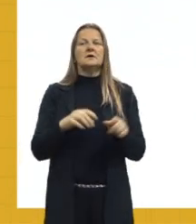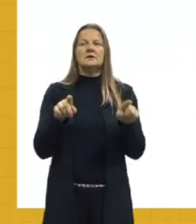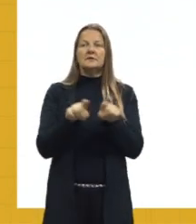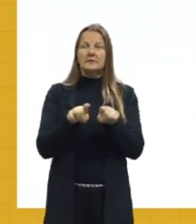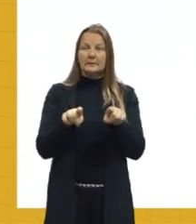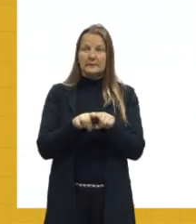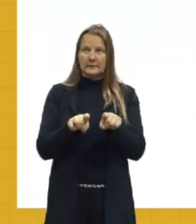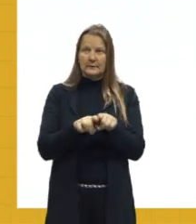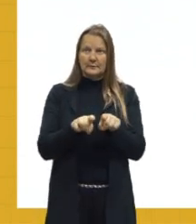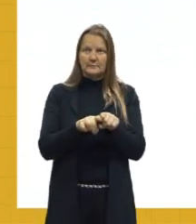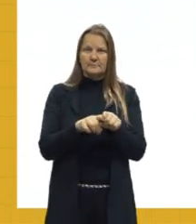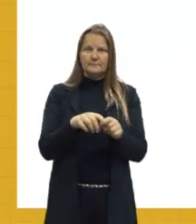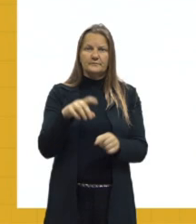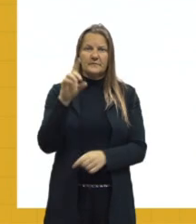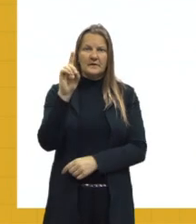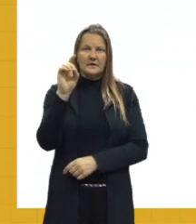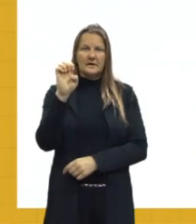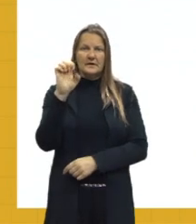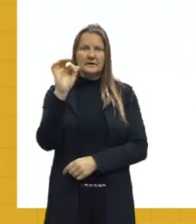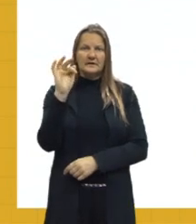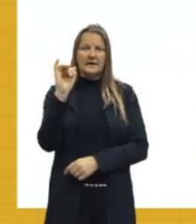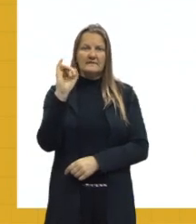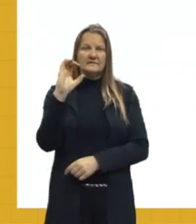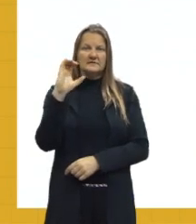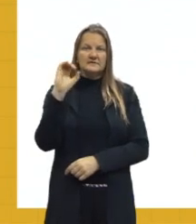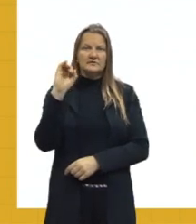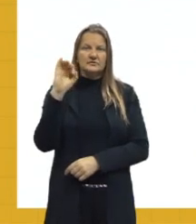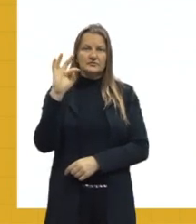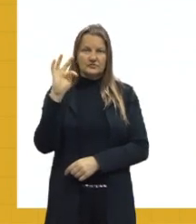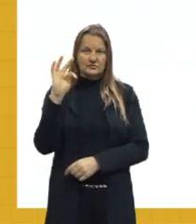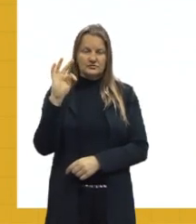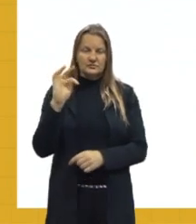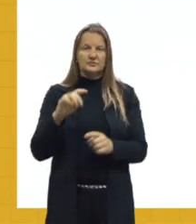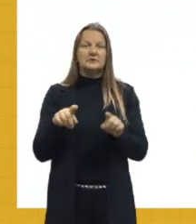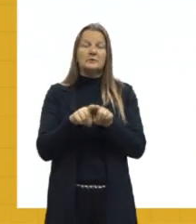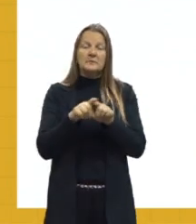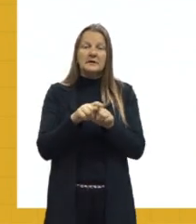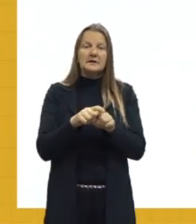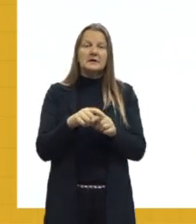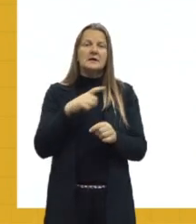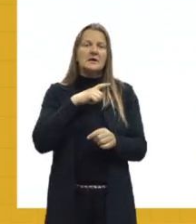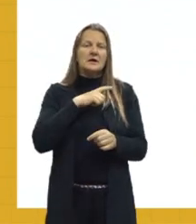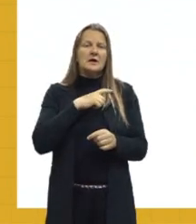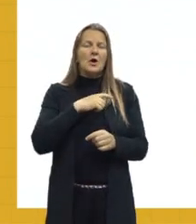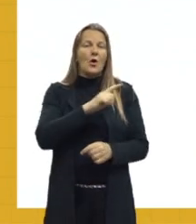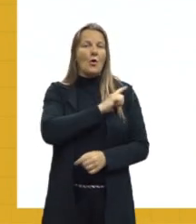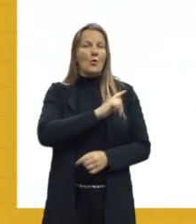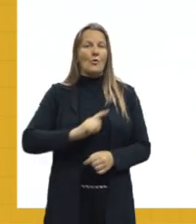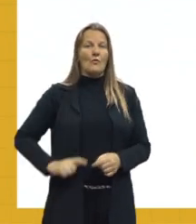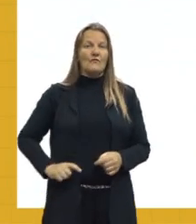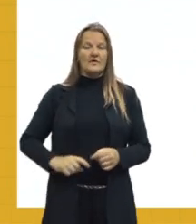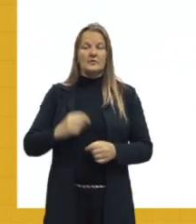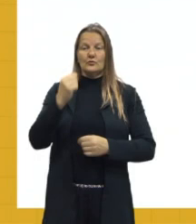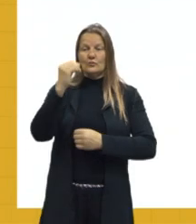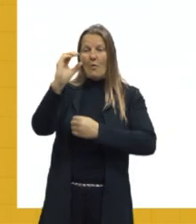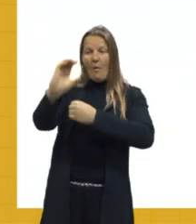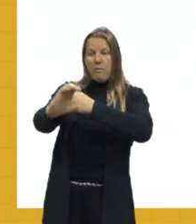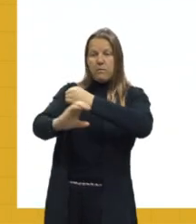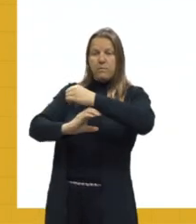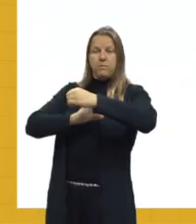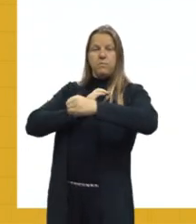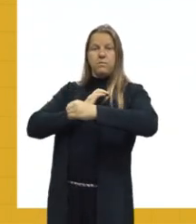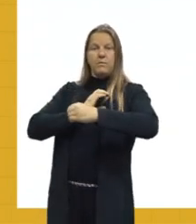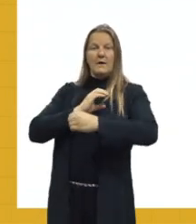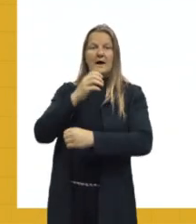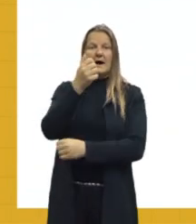essas ações do governo. O governo, então, a grosso modo, ele arrecada menos do que, ele